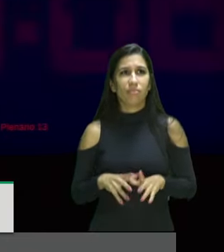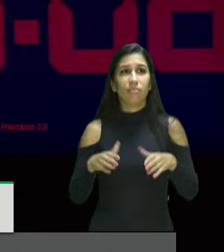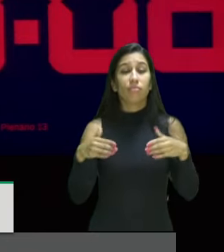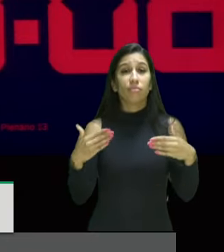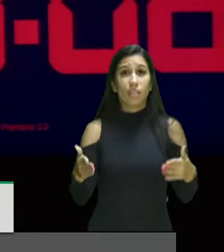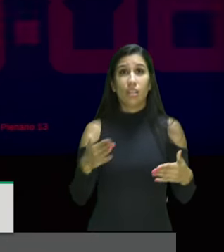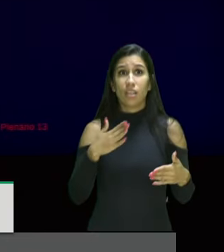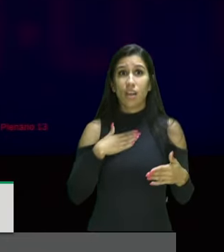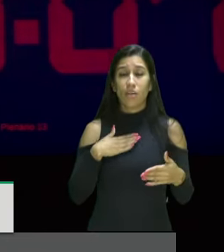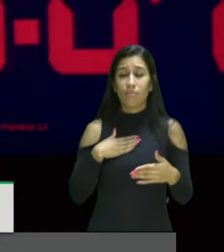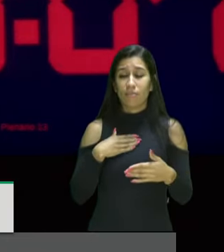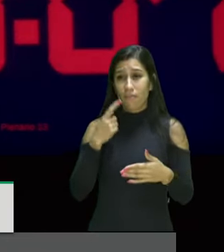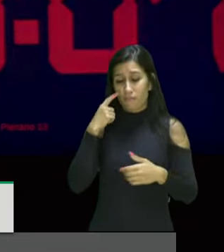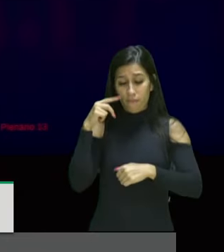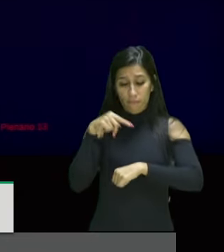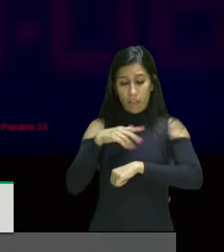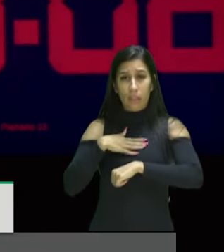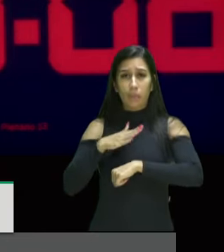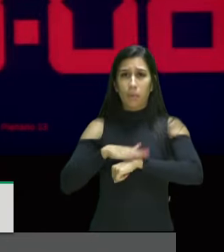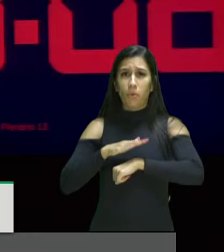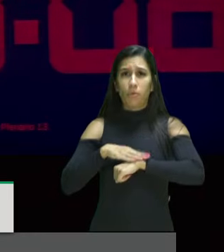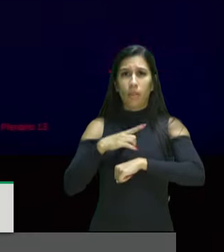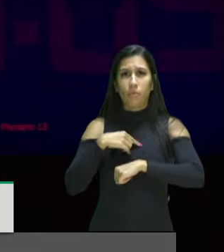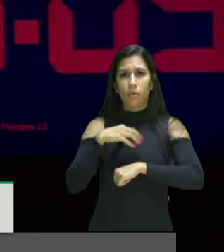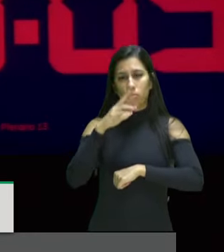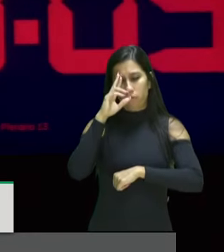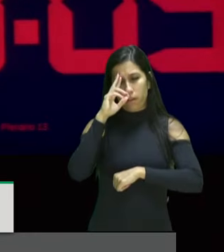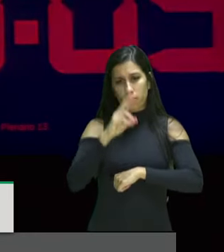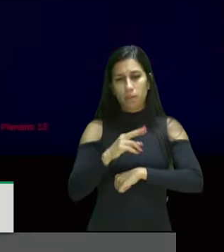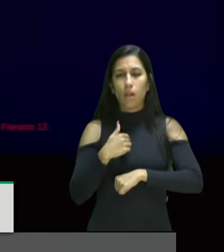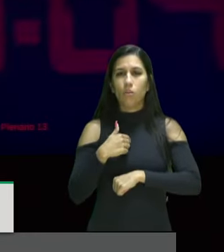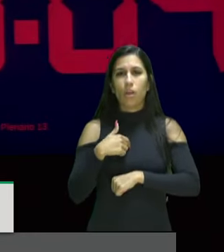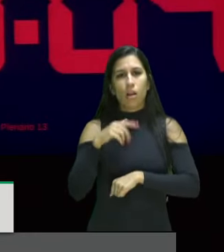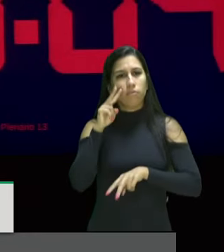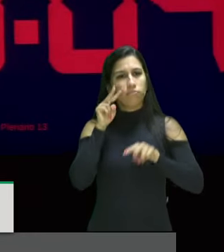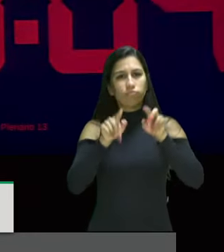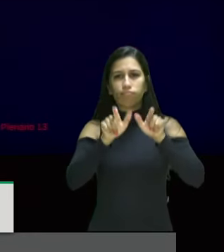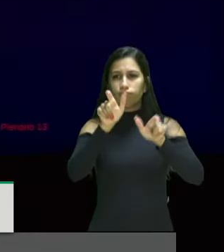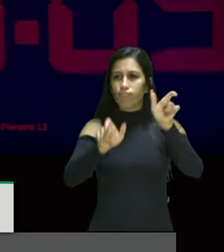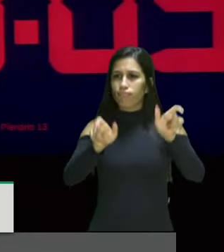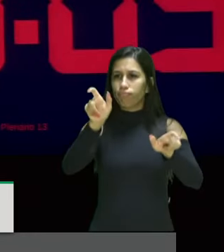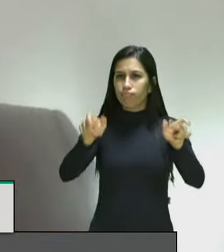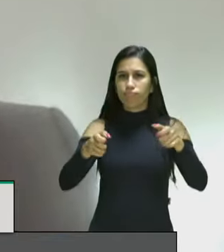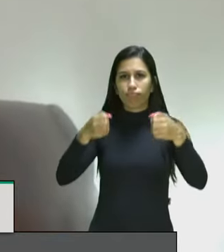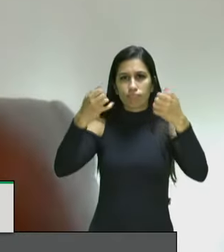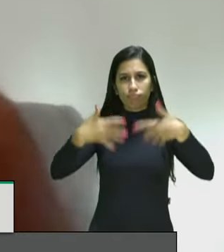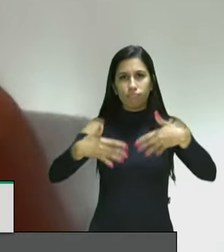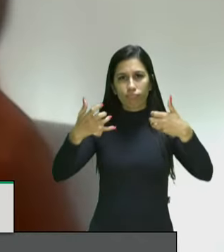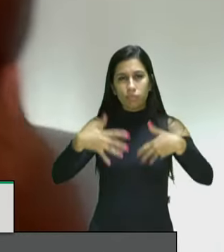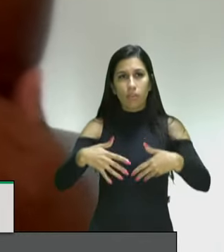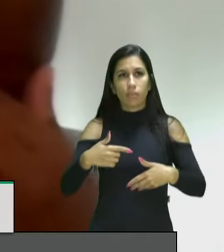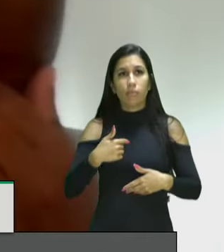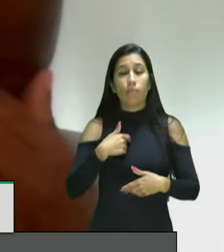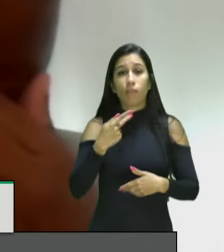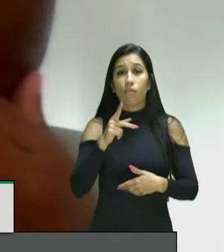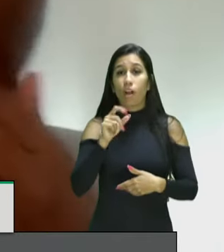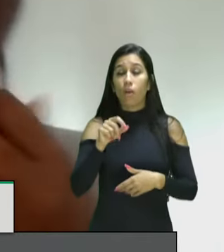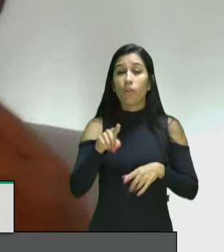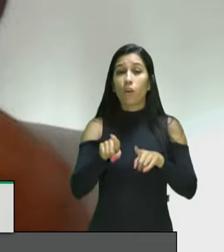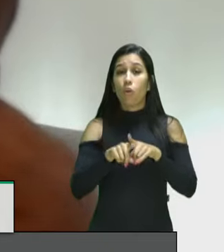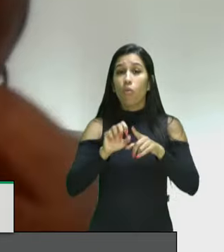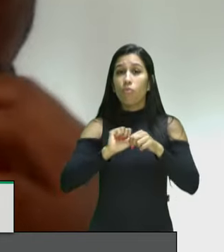o fato de que meu tempo já acabou e querendo muito respeitar e ouvir as demais colegas dizer que o covid-19